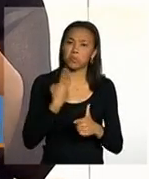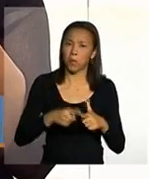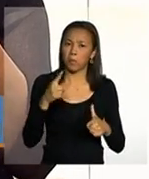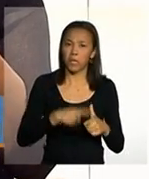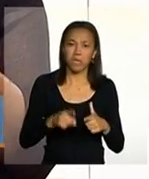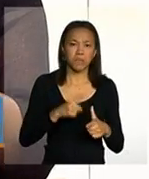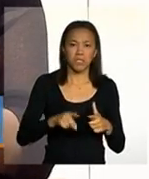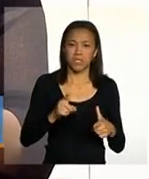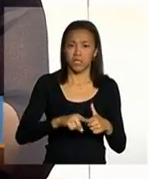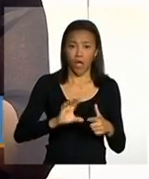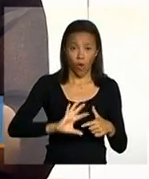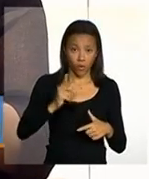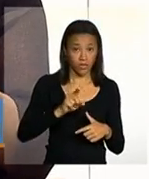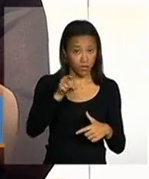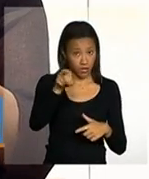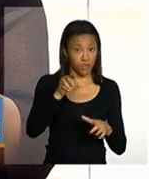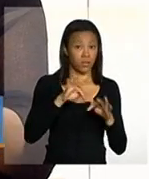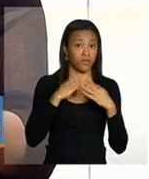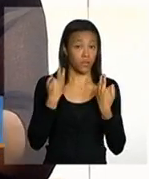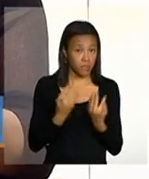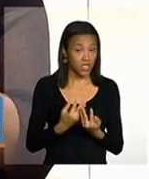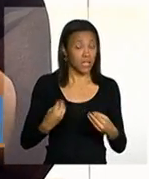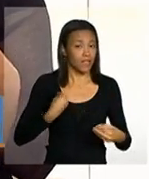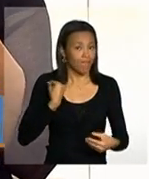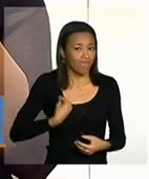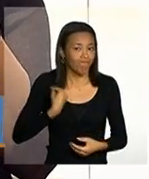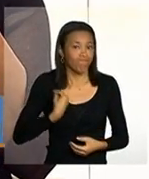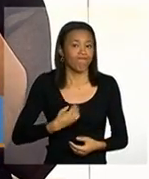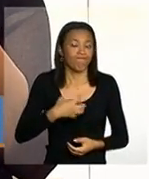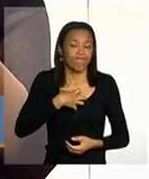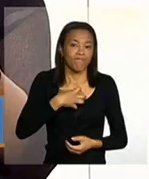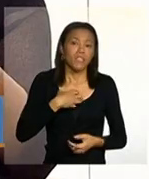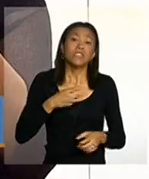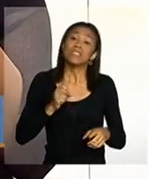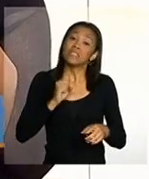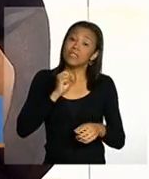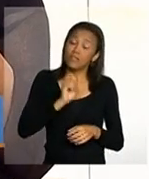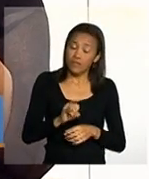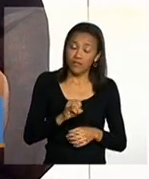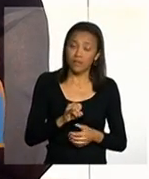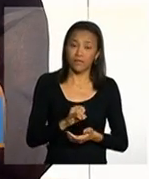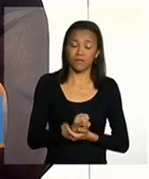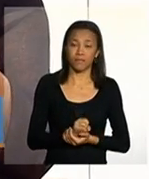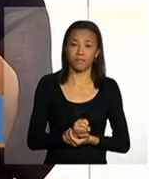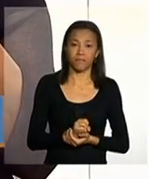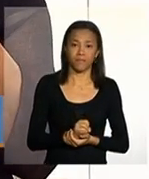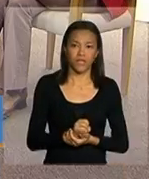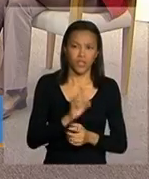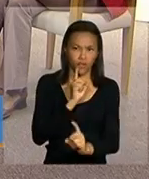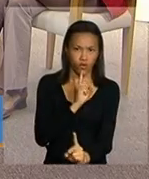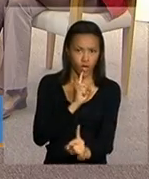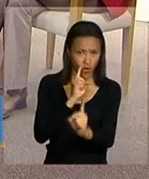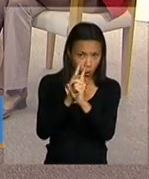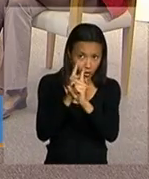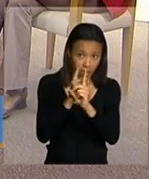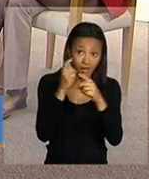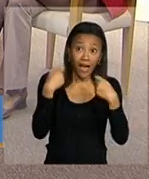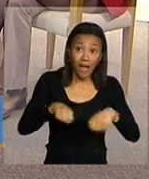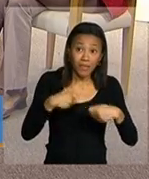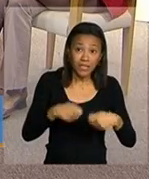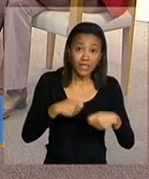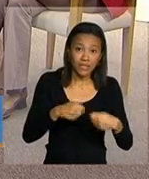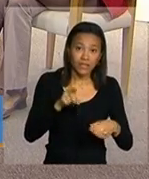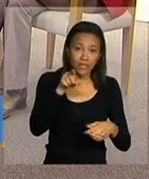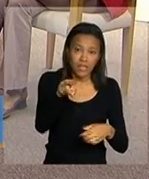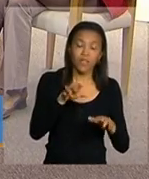vulnerabilidade e risco que essas famílias vivenciam e se for detectada a necessidade de que